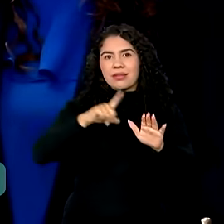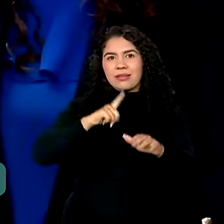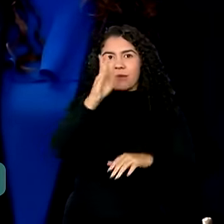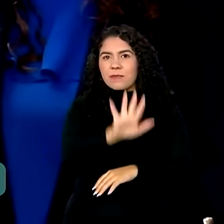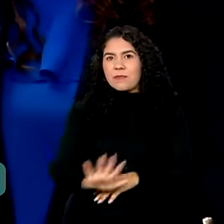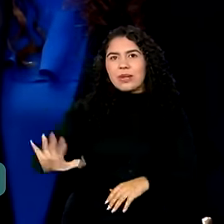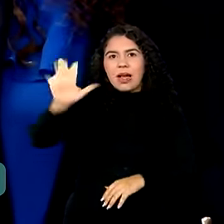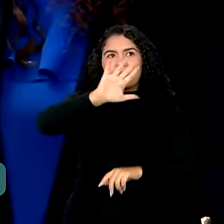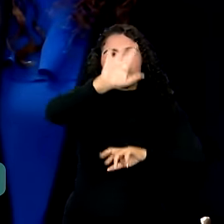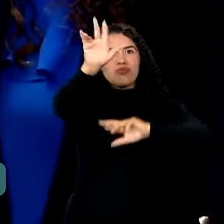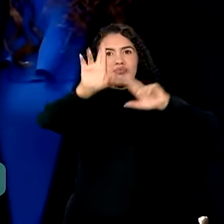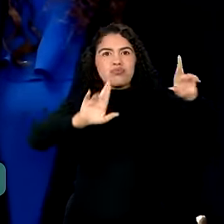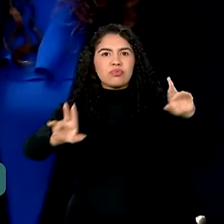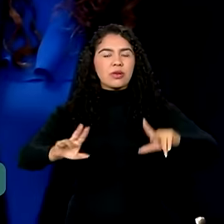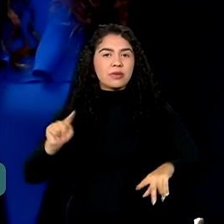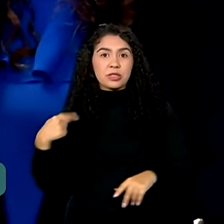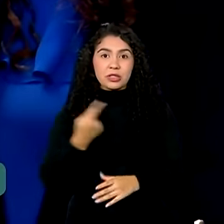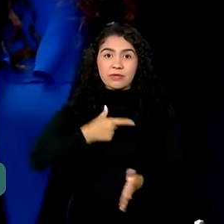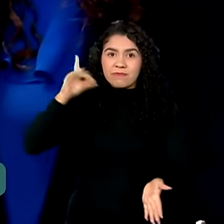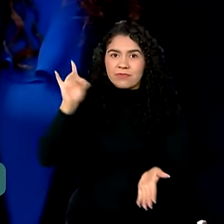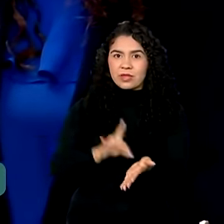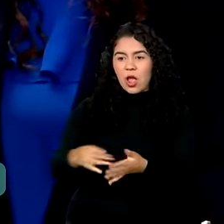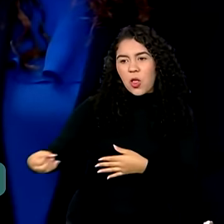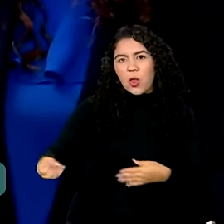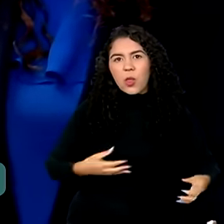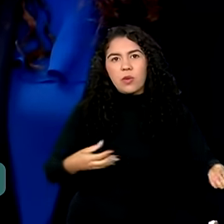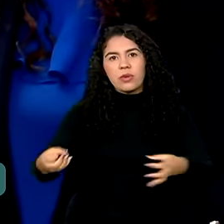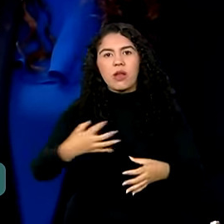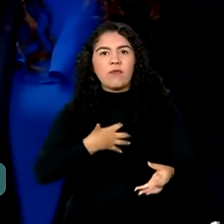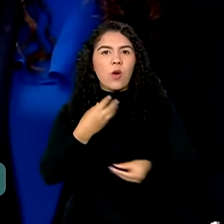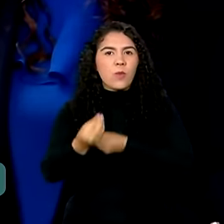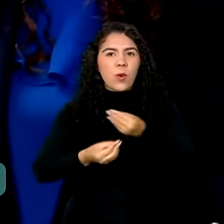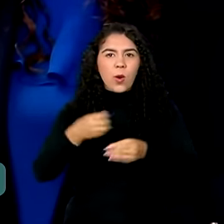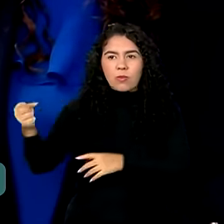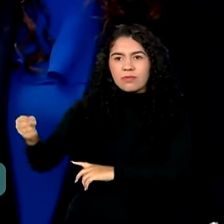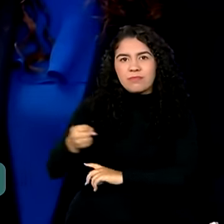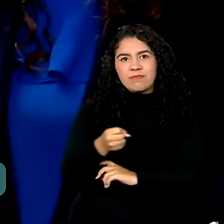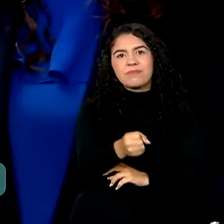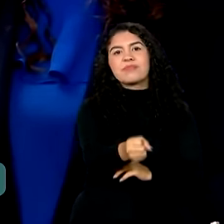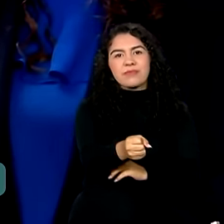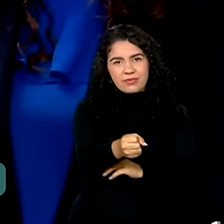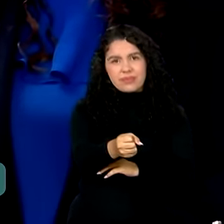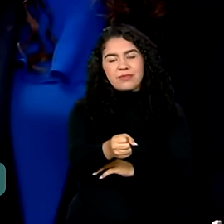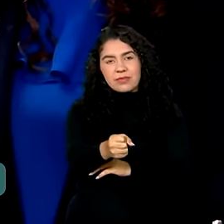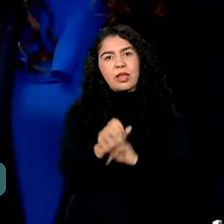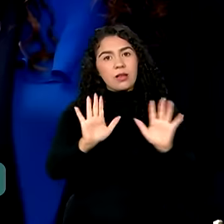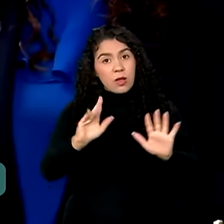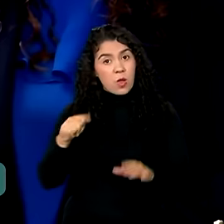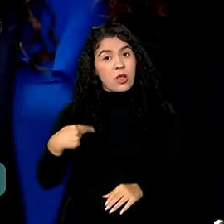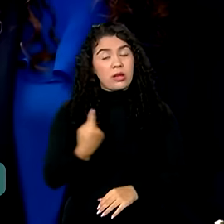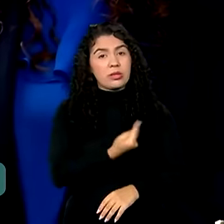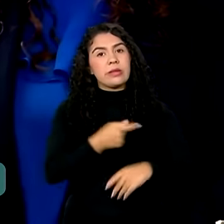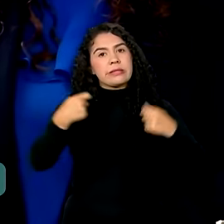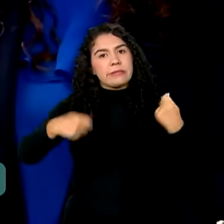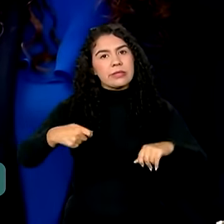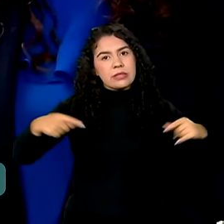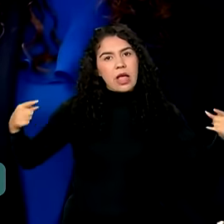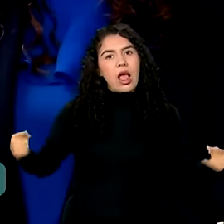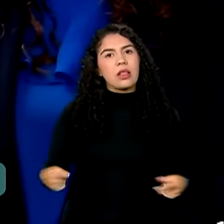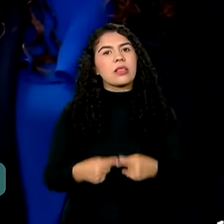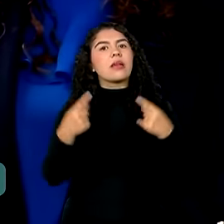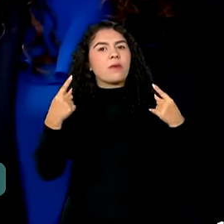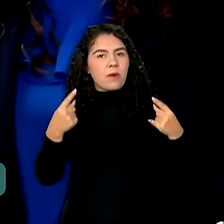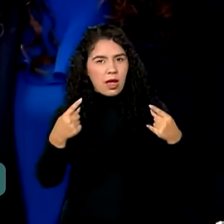que a gente está inovando de verdade no jeito de contratar gente nesse país. Ou seja, nós precisamos adequar a máquina